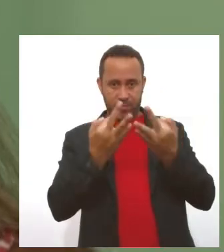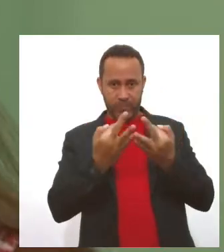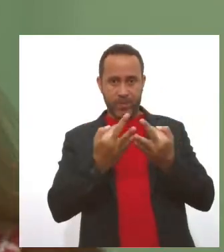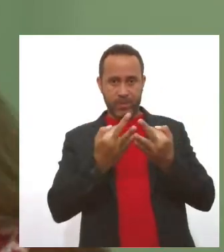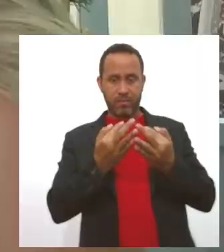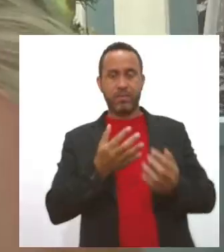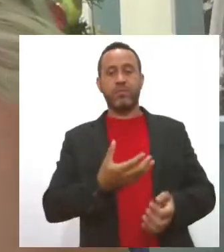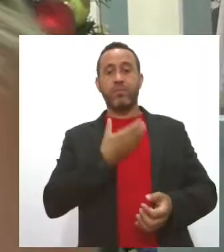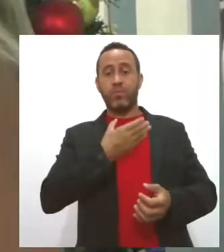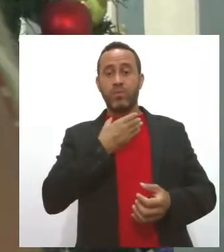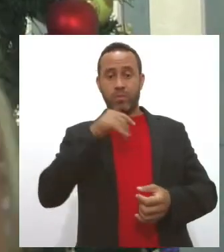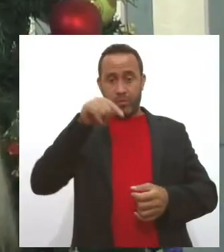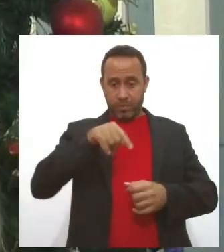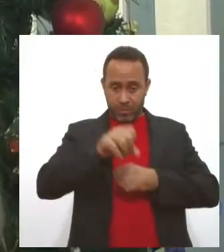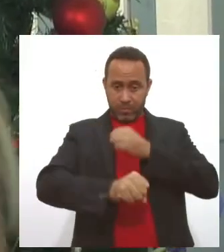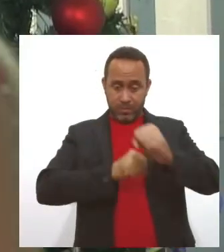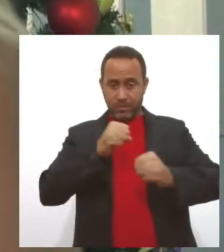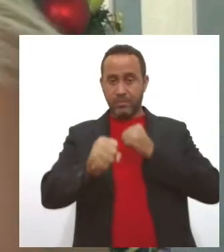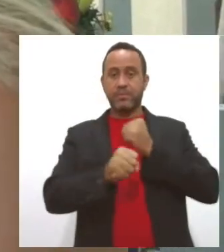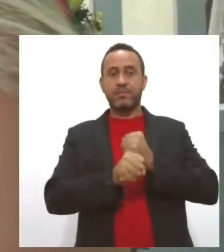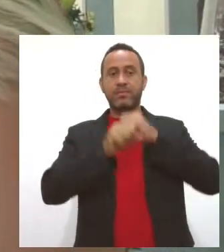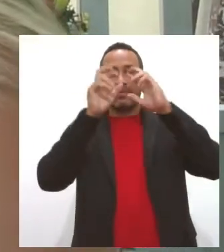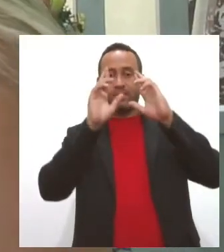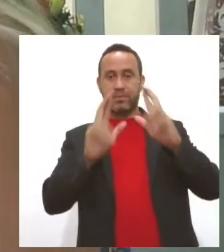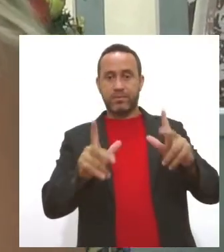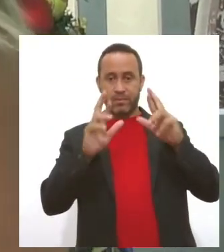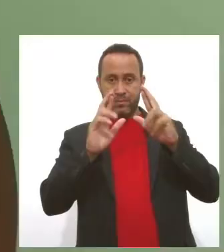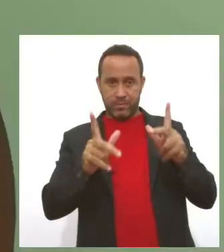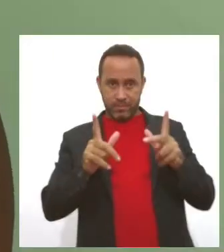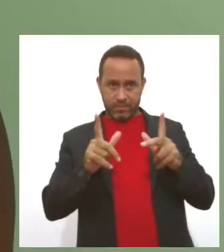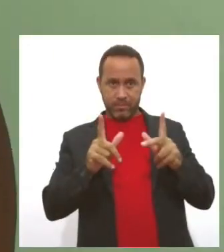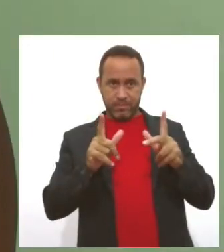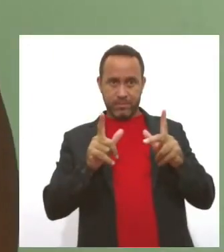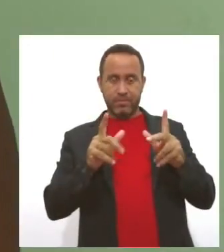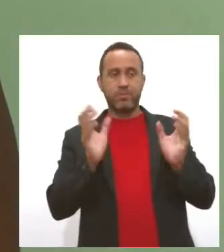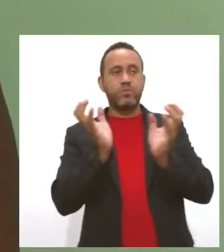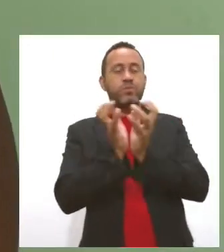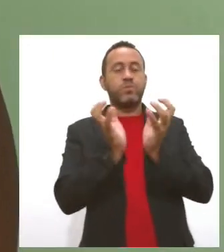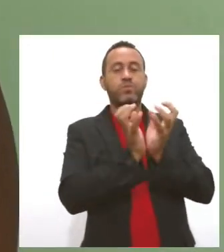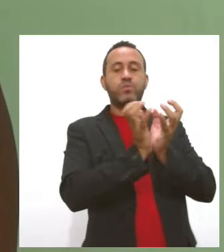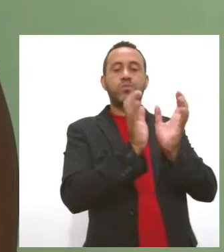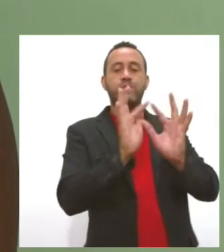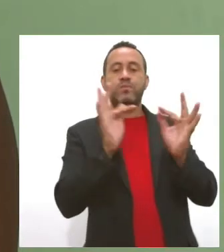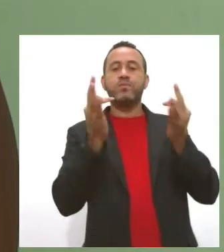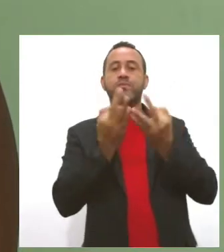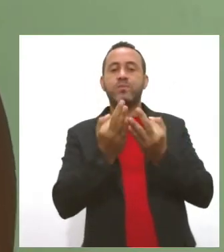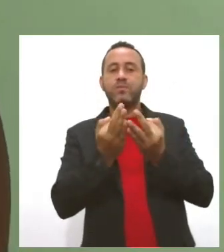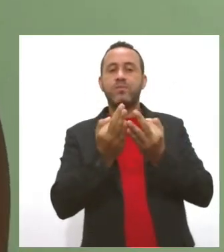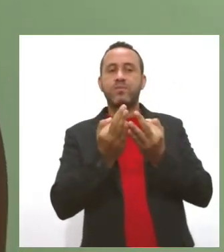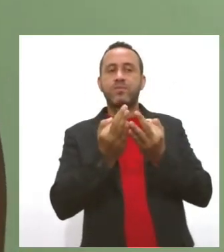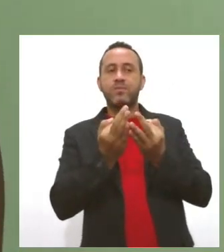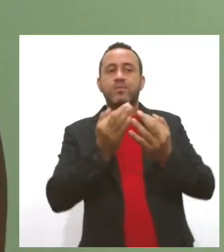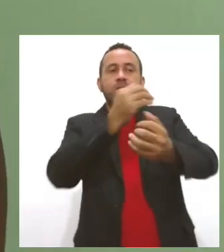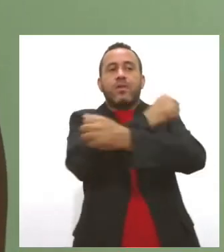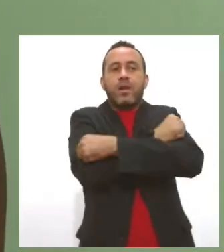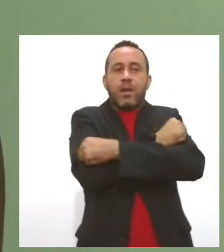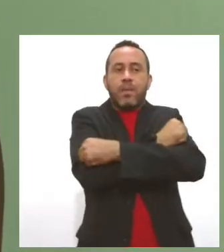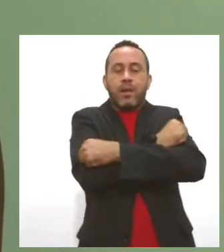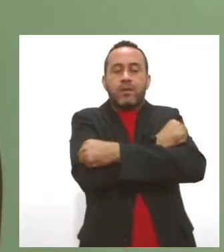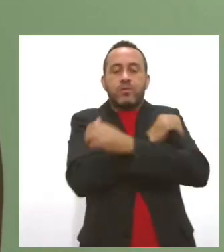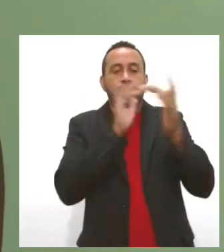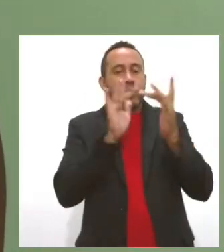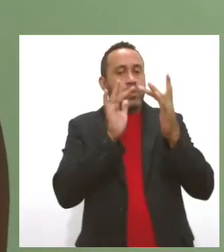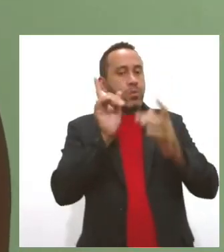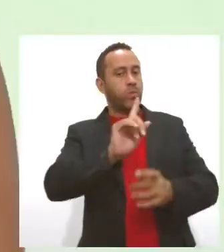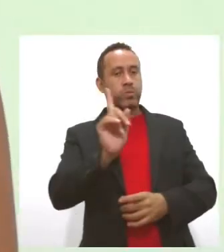deste ano também será diferente, com menos integrantes reunidos e sem abraço ou toque entre